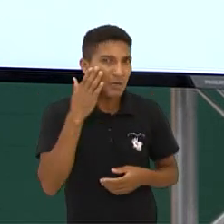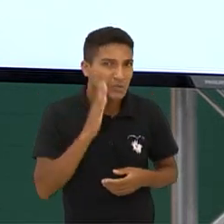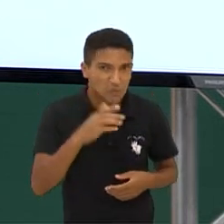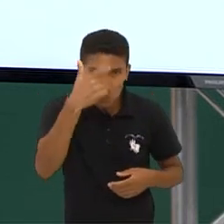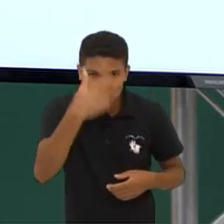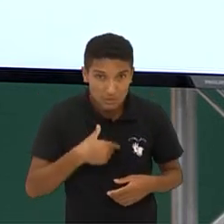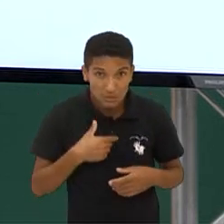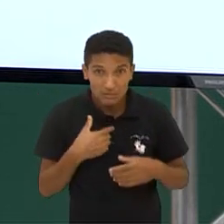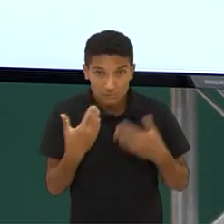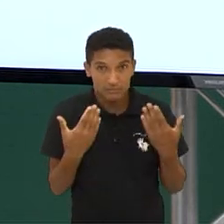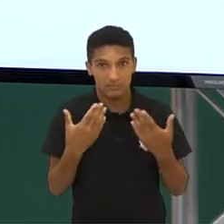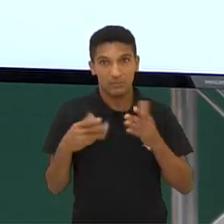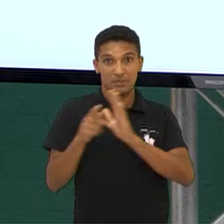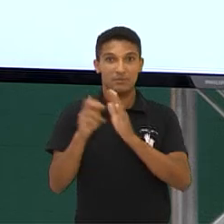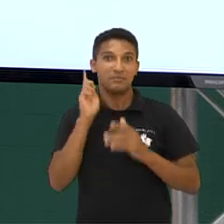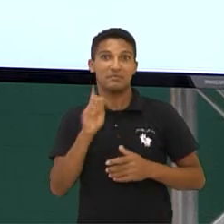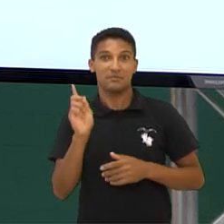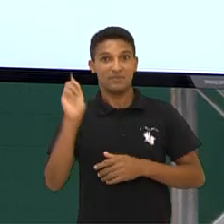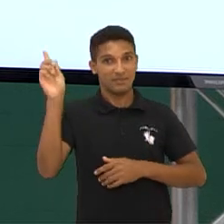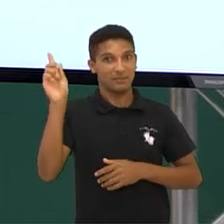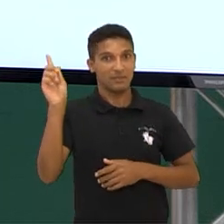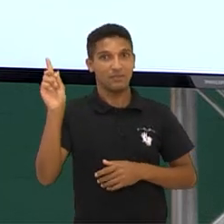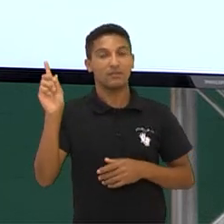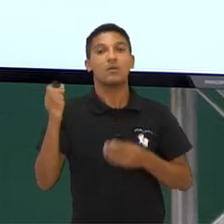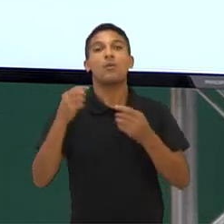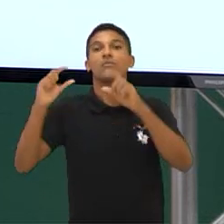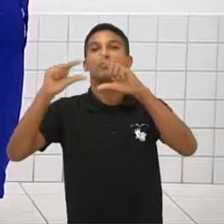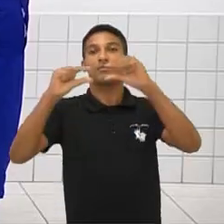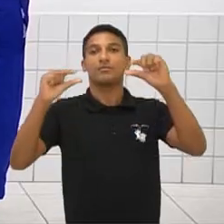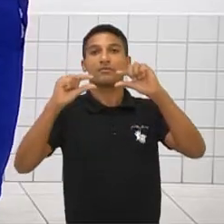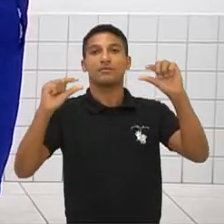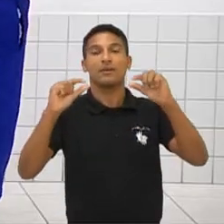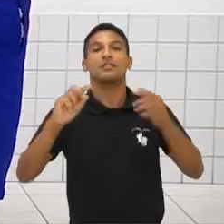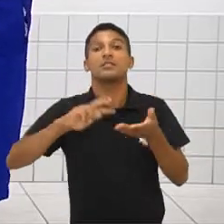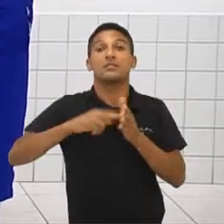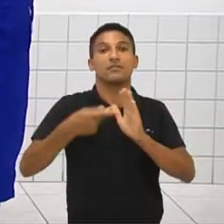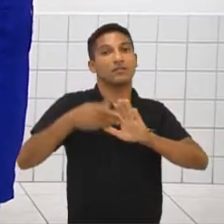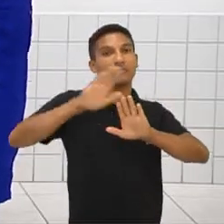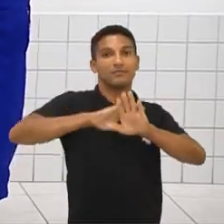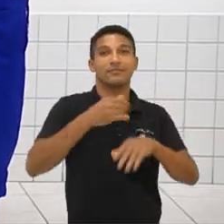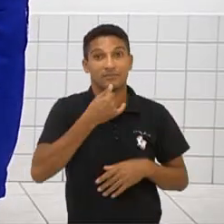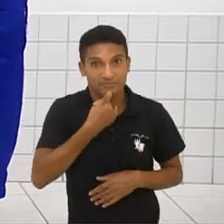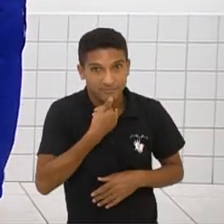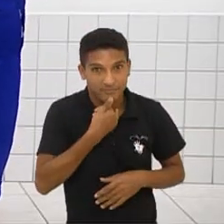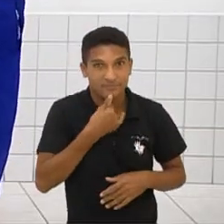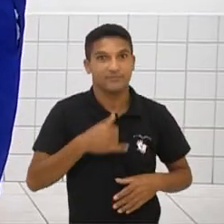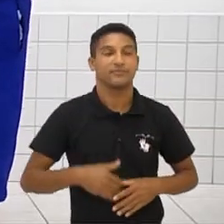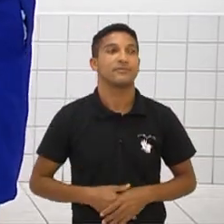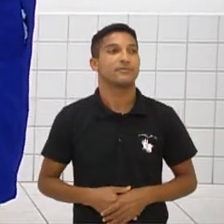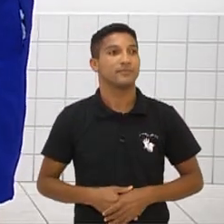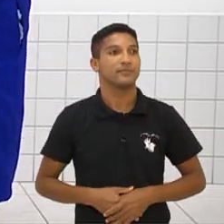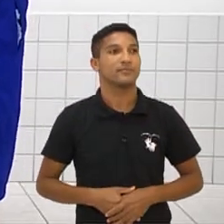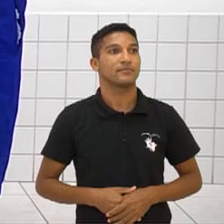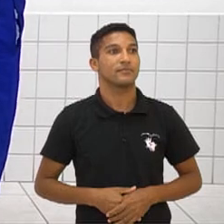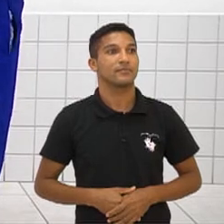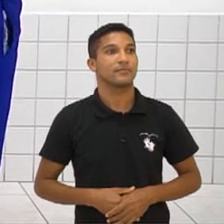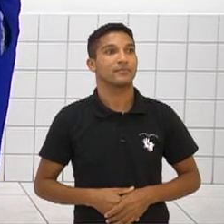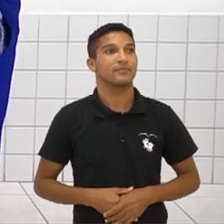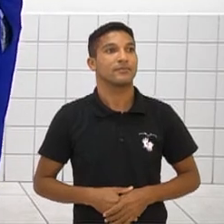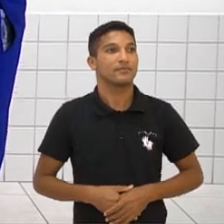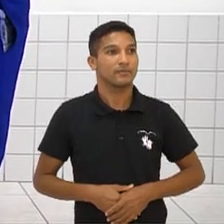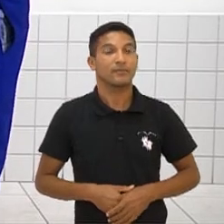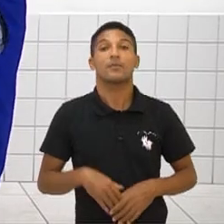Quando um americano, um estrangeiro fala, I'm blue today, significa que eu estou triste. Exato. Ok? Bora seguir, então? Bora. Seguinte,